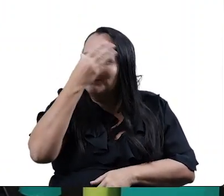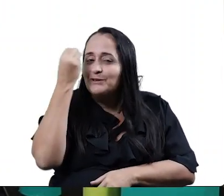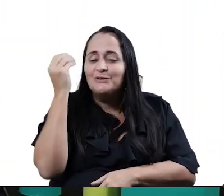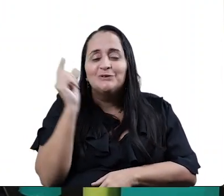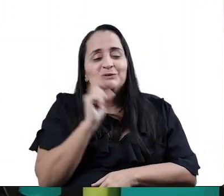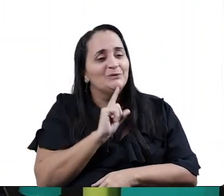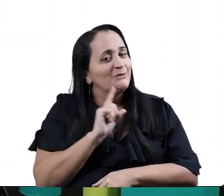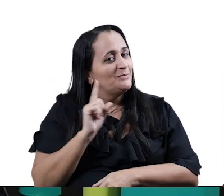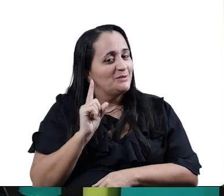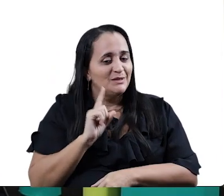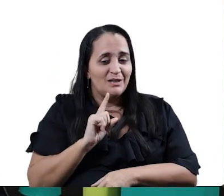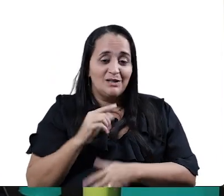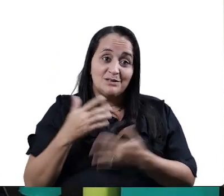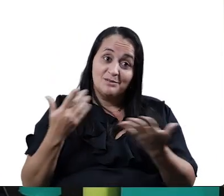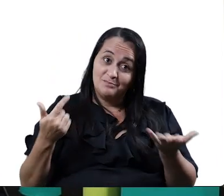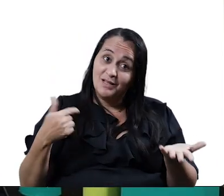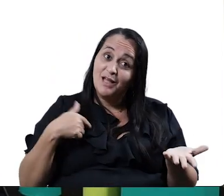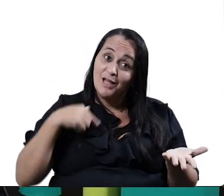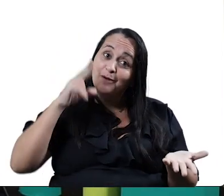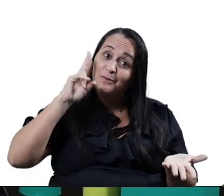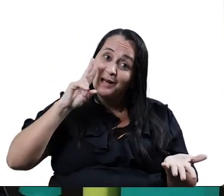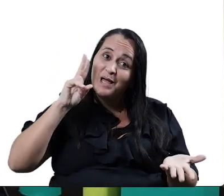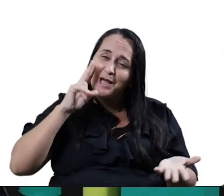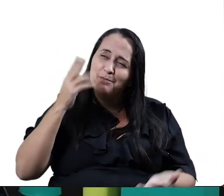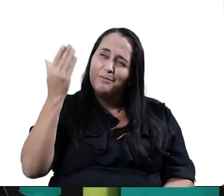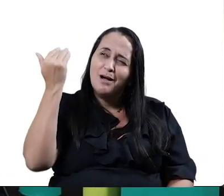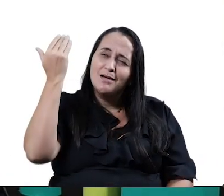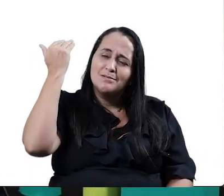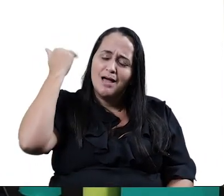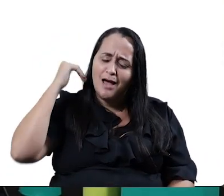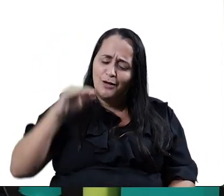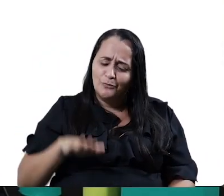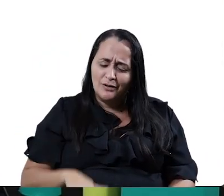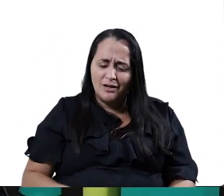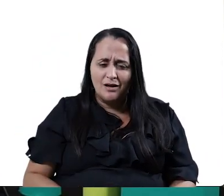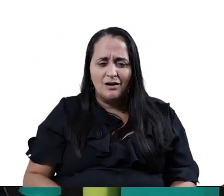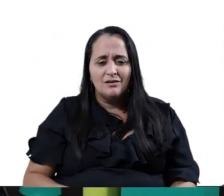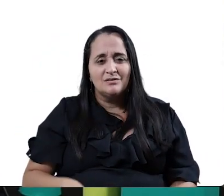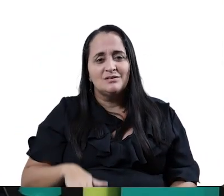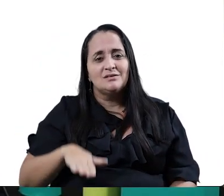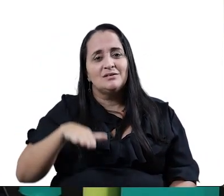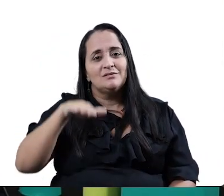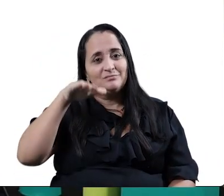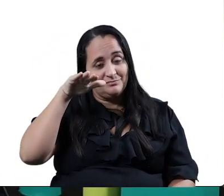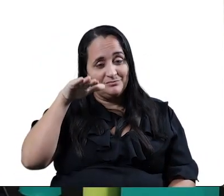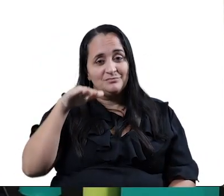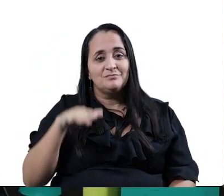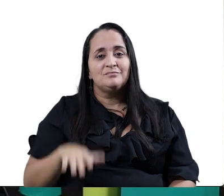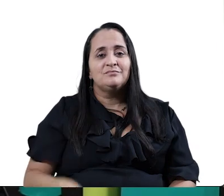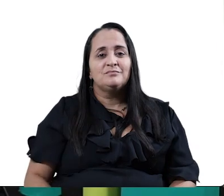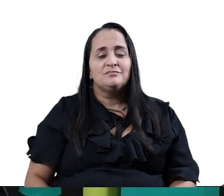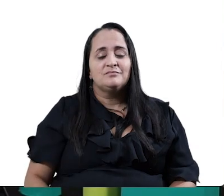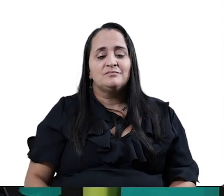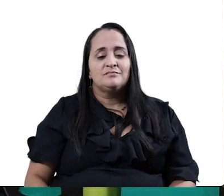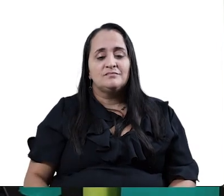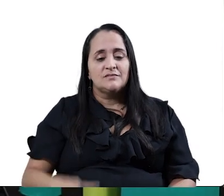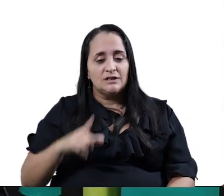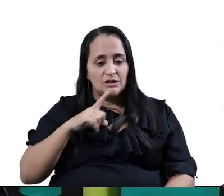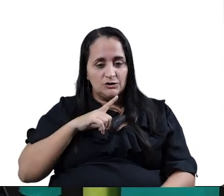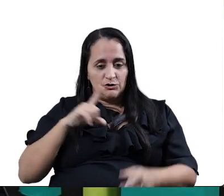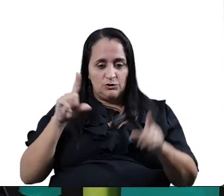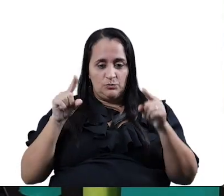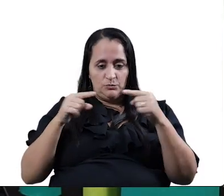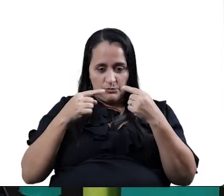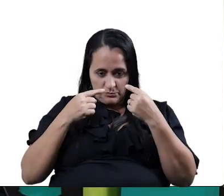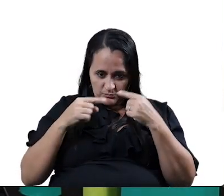esquece. Tanto que eu lembro das cançõezinhas que eu cantava lá quando eu era criança. Né? Tinha uma musiquinha que eu